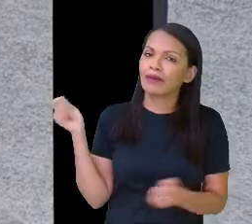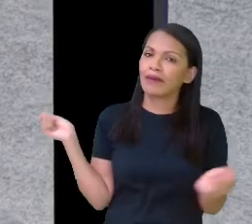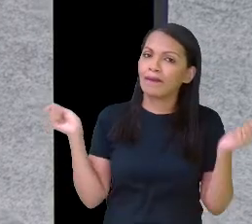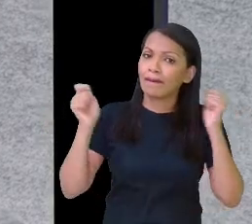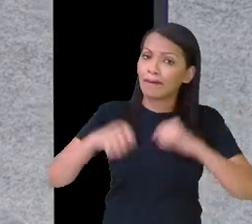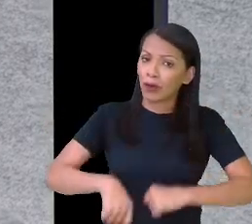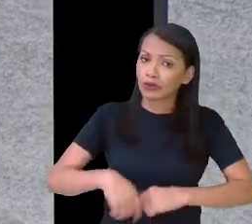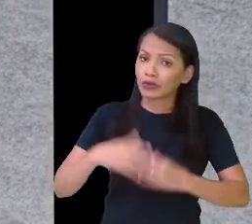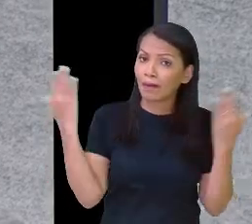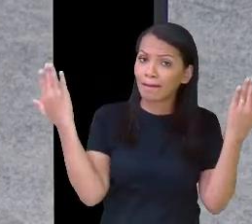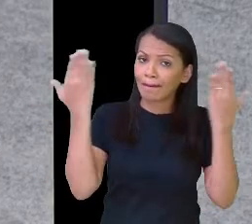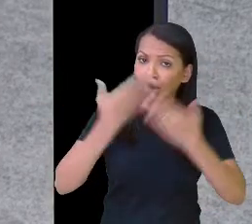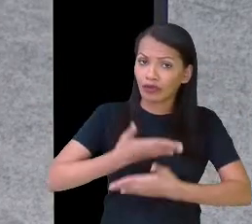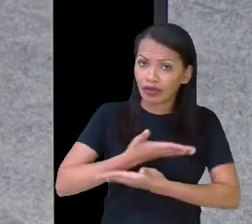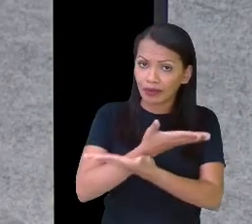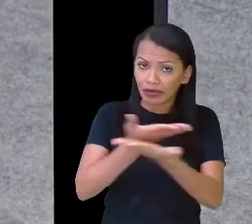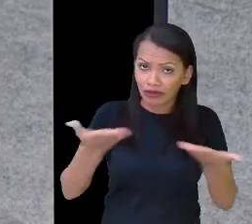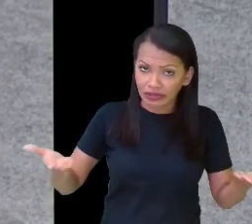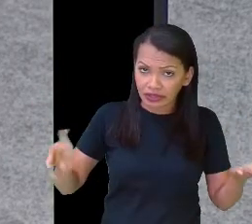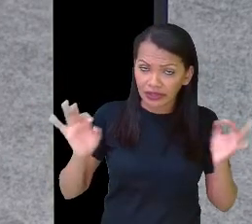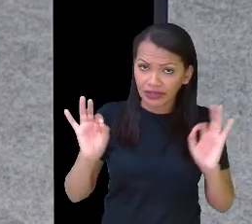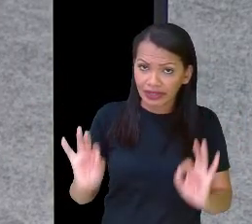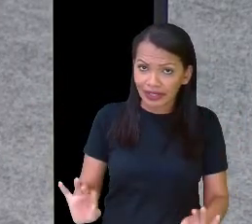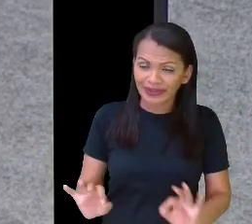provar para você.